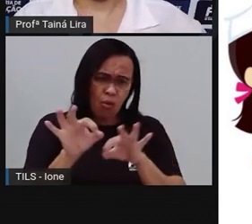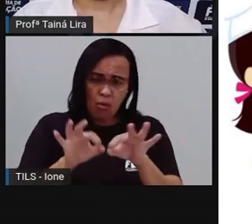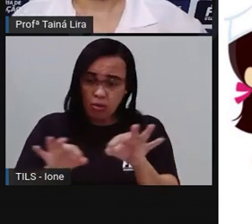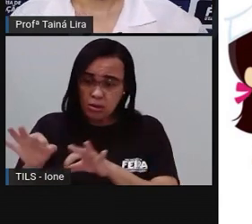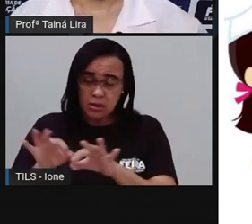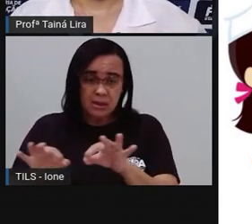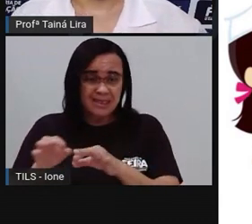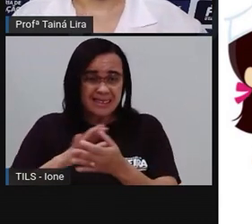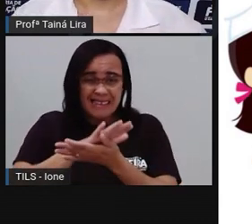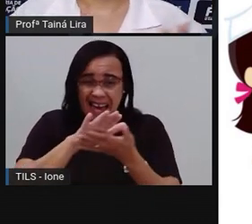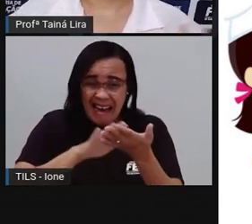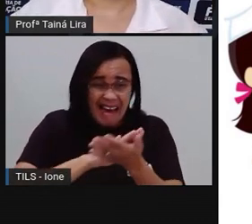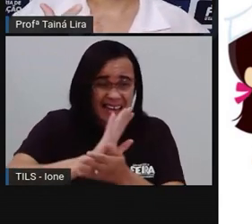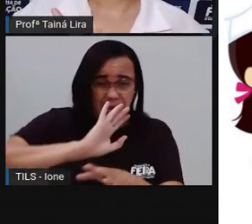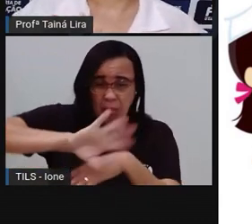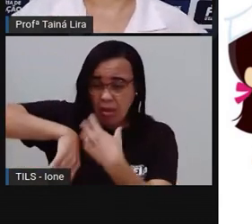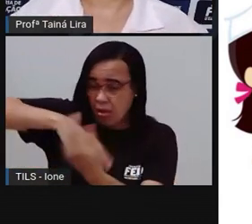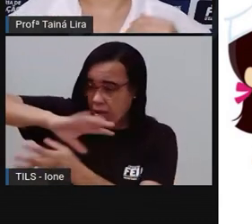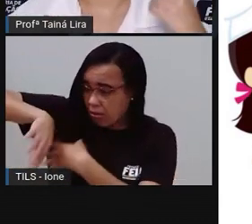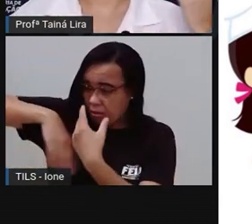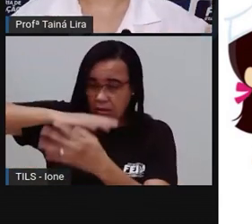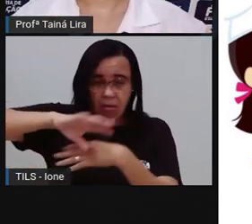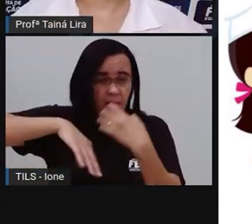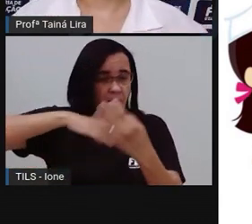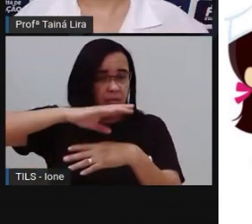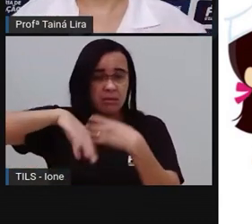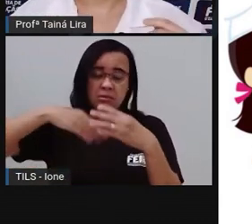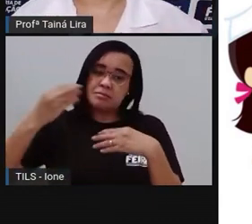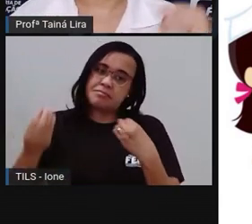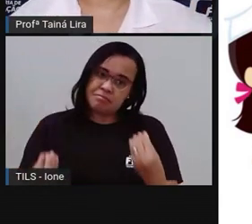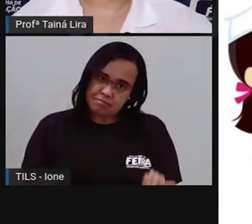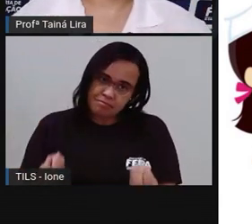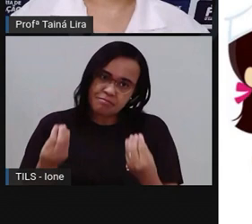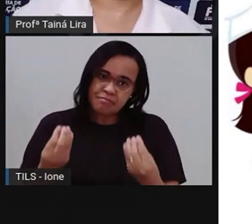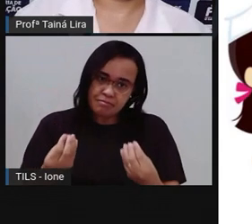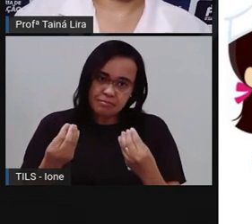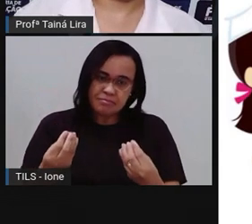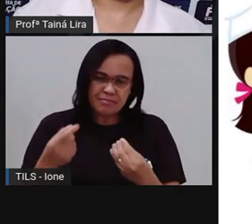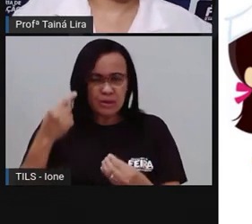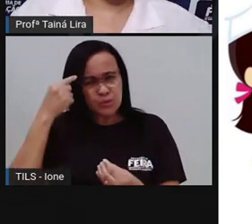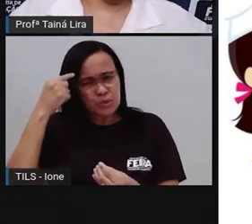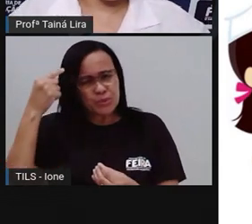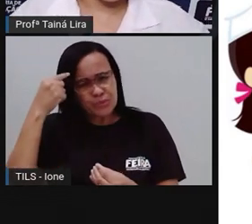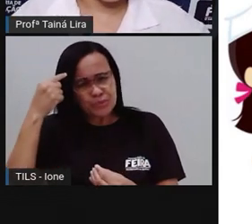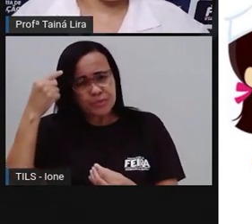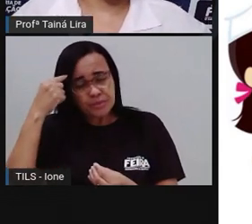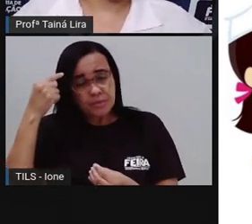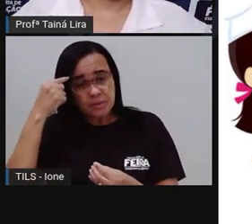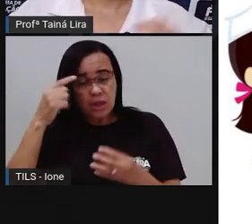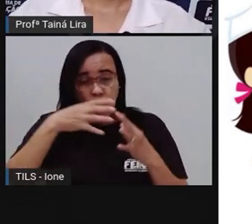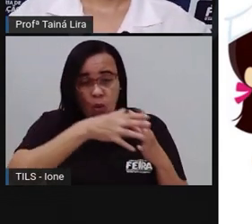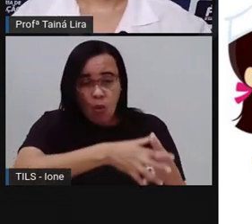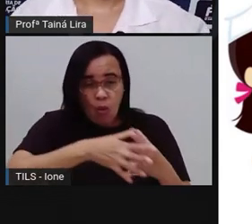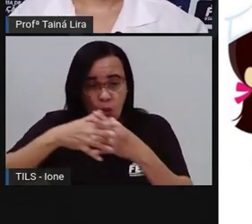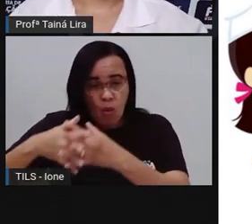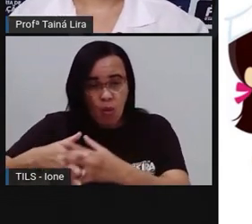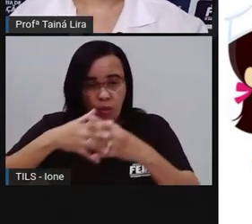ali, né? No andamento da minha receita, até também dos ingredientes. Ó, primeiro coloque os ingredientes